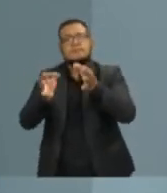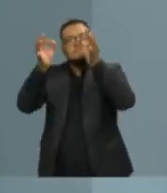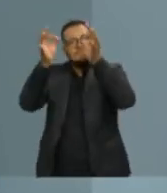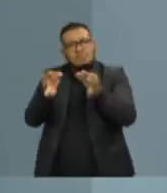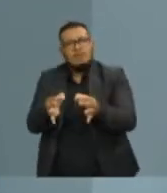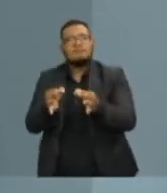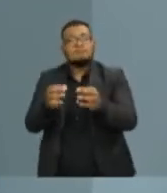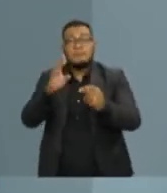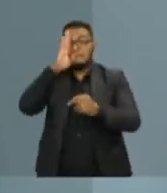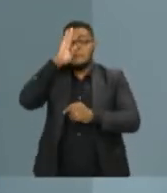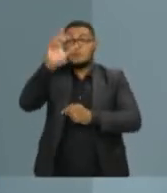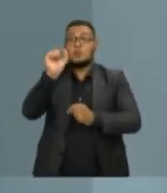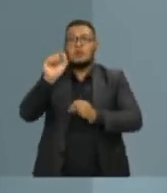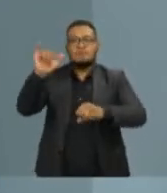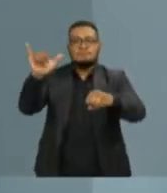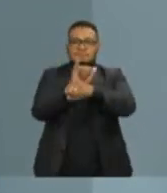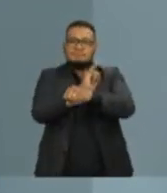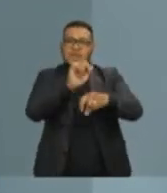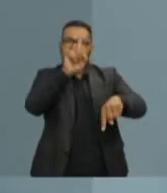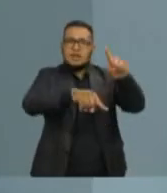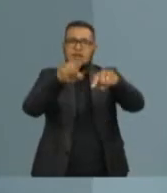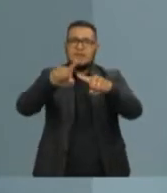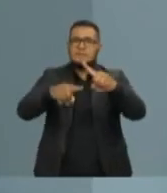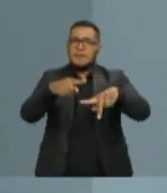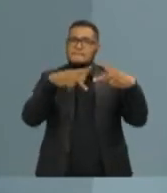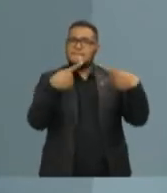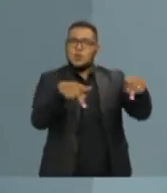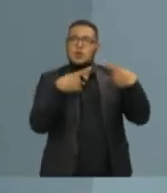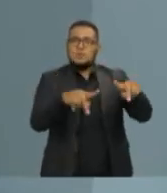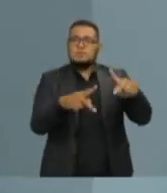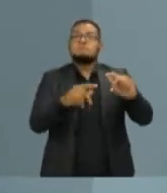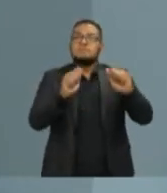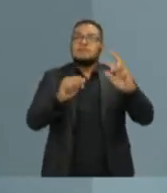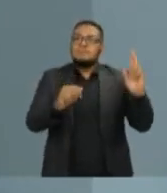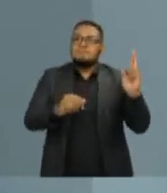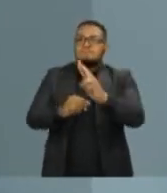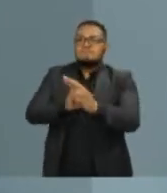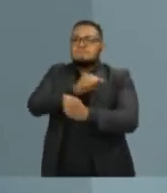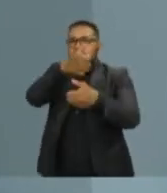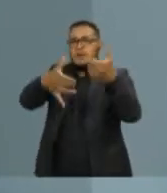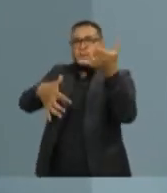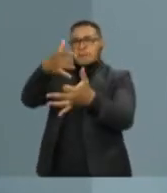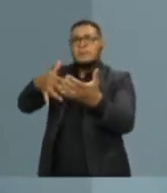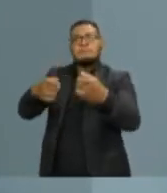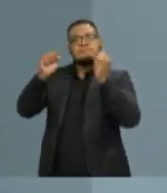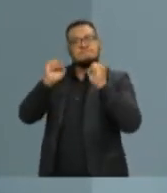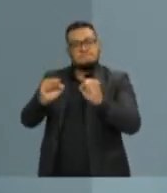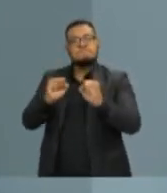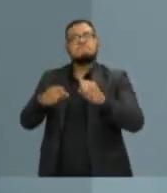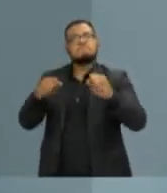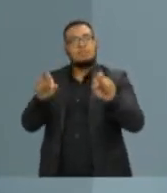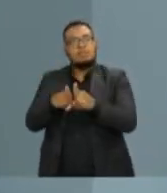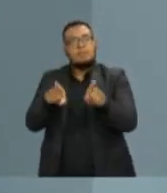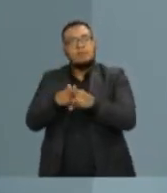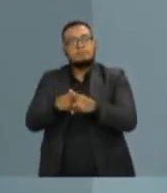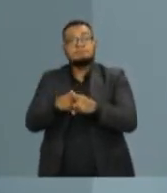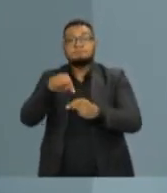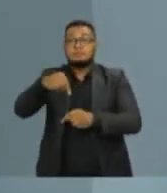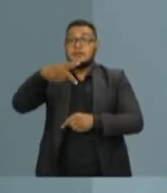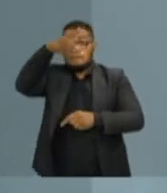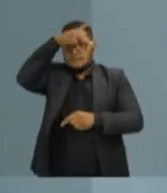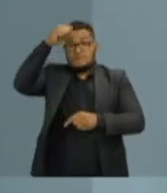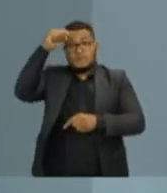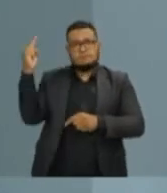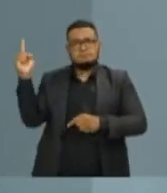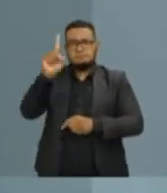principalmente, que os equipamentos públicos deem a resposta que a sociedade precisa, espera e merece. Vitória terá um prefeito que cuidará